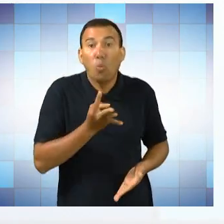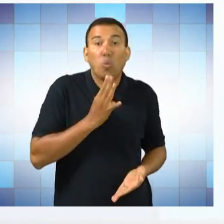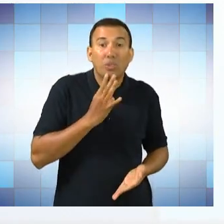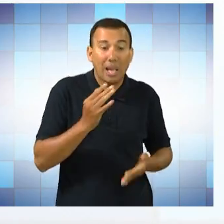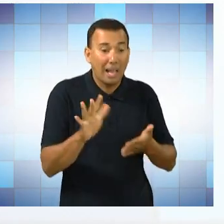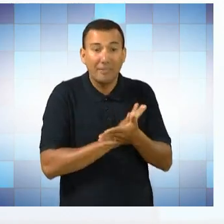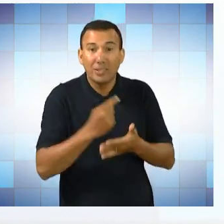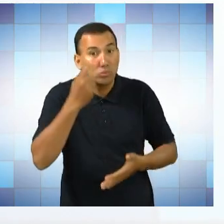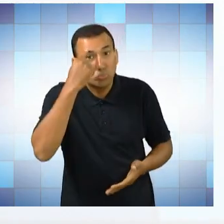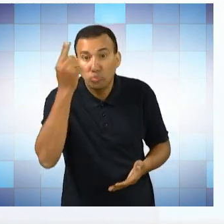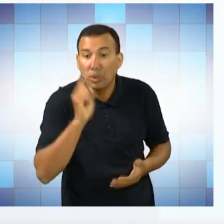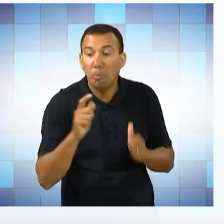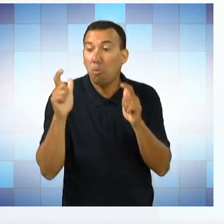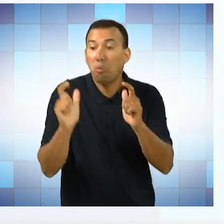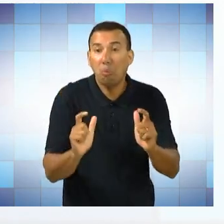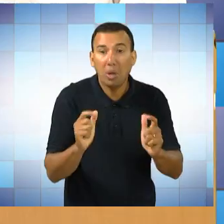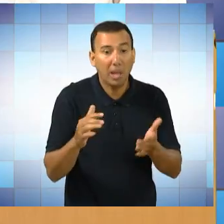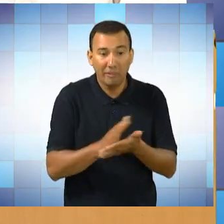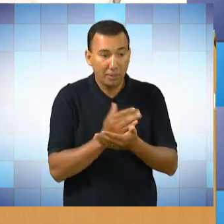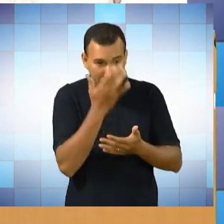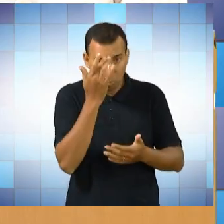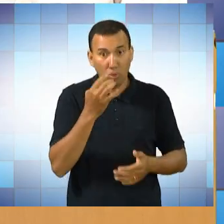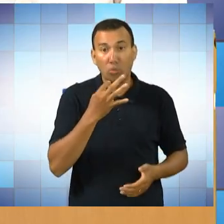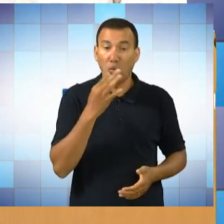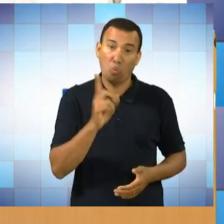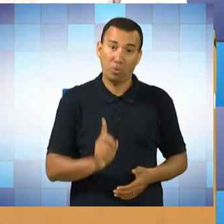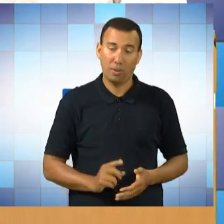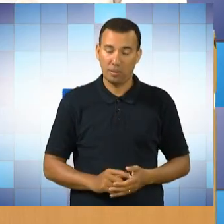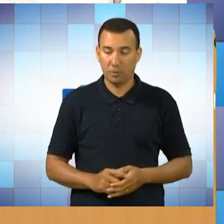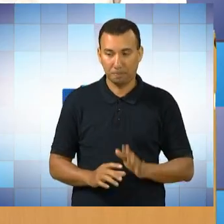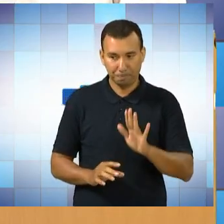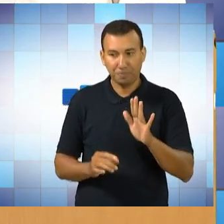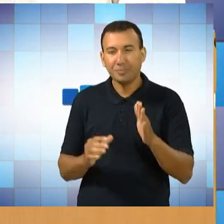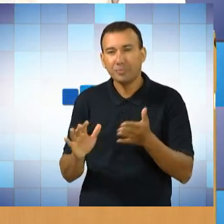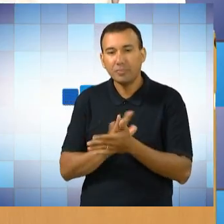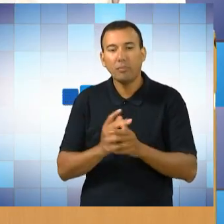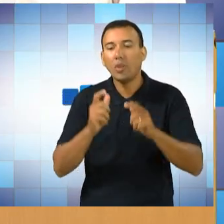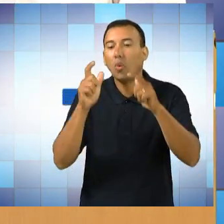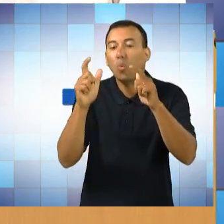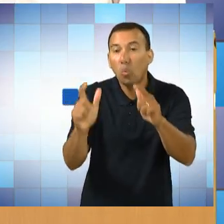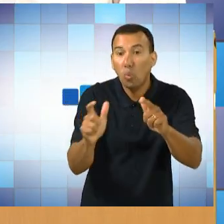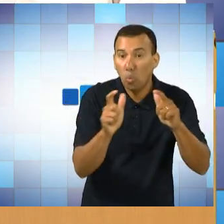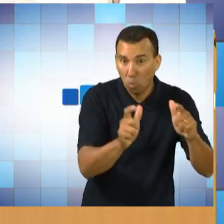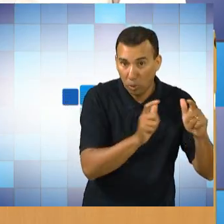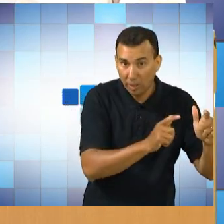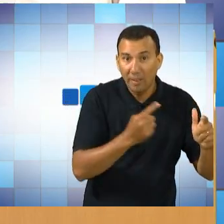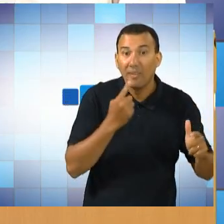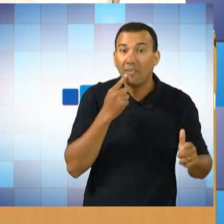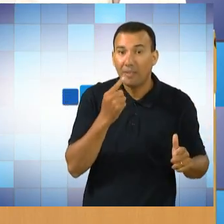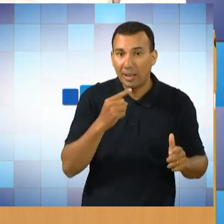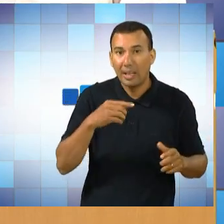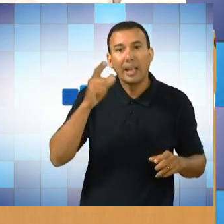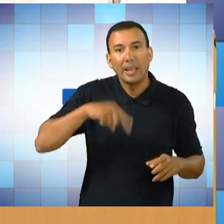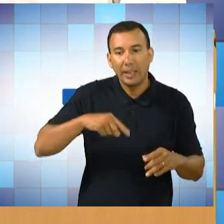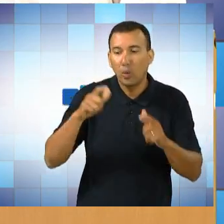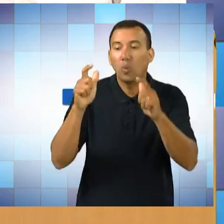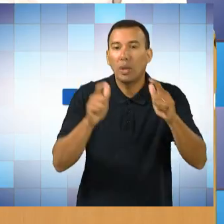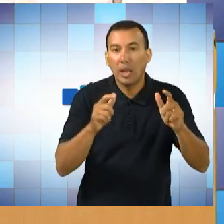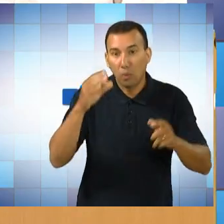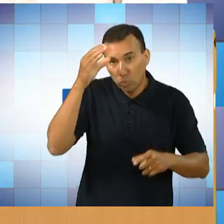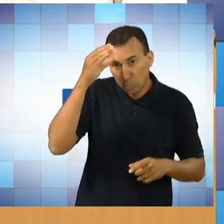espaço cultural. E quando nós falamos de conhecer espaço cultural, os espaços que nós denominamos que são espaço cultural,